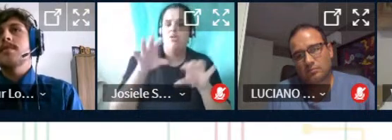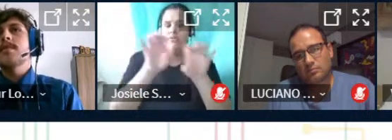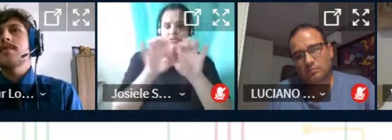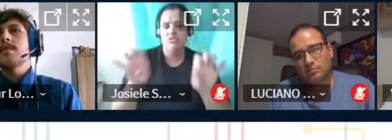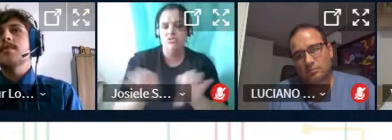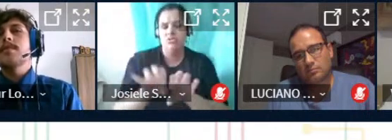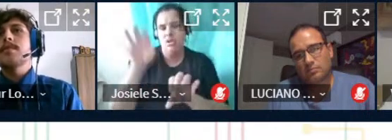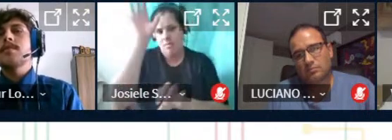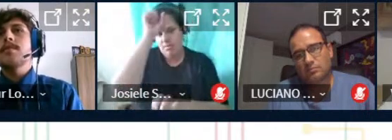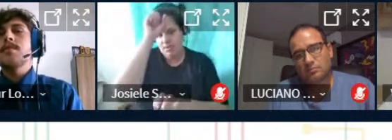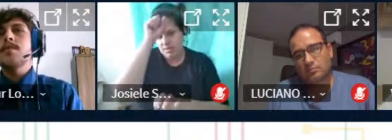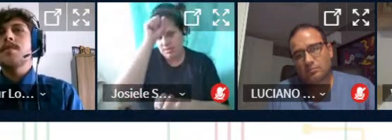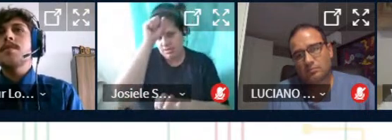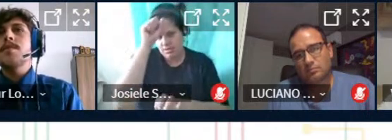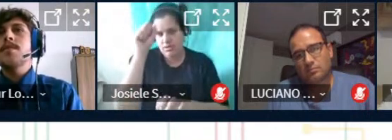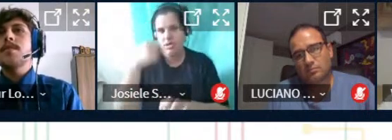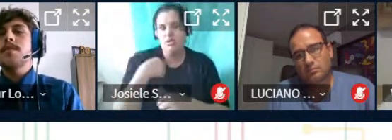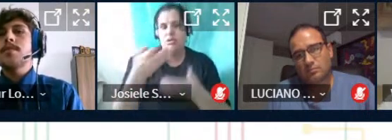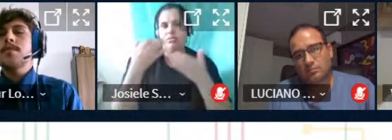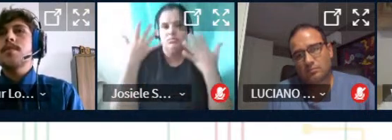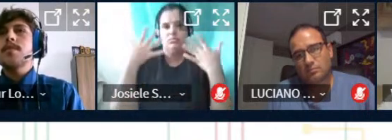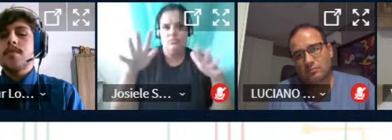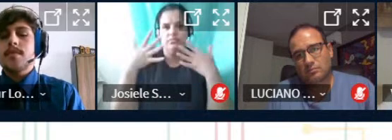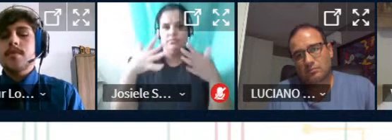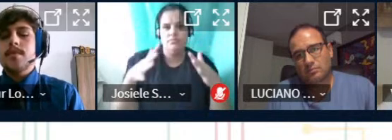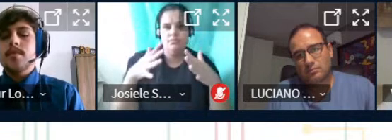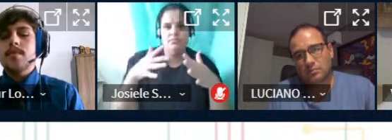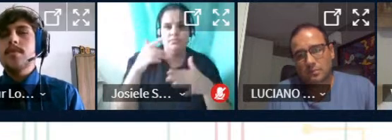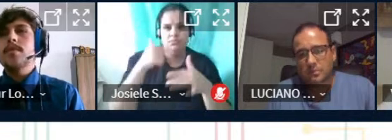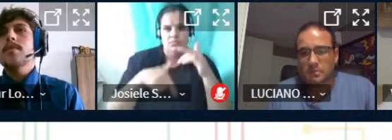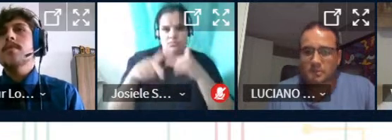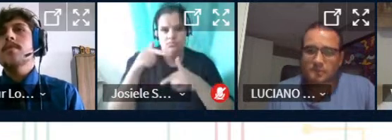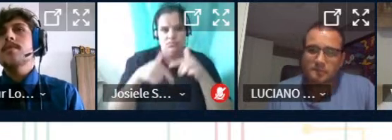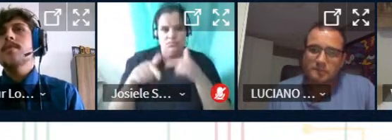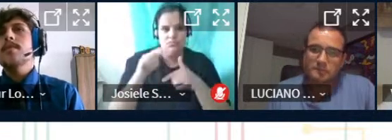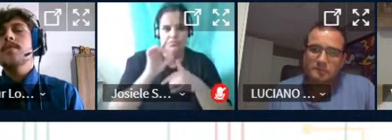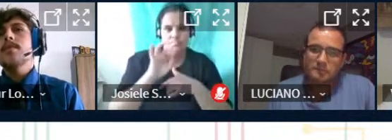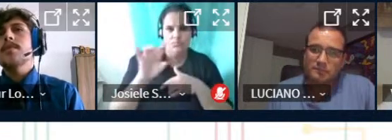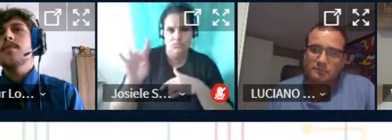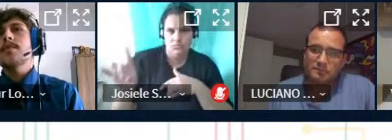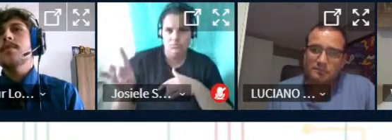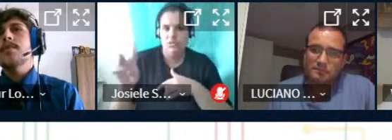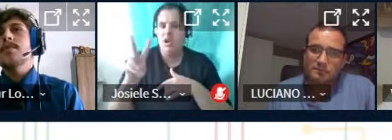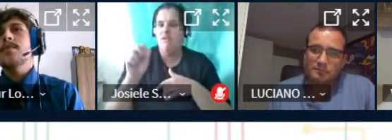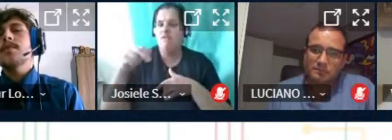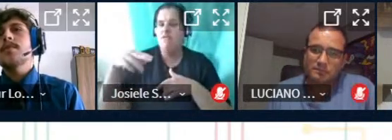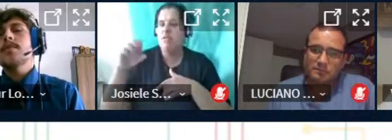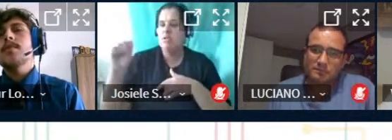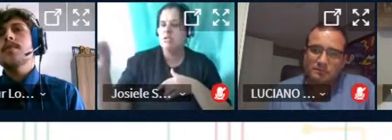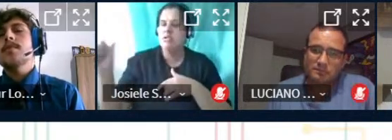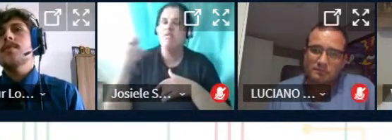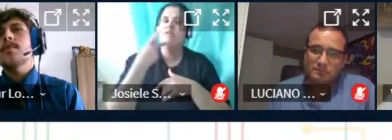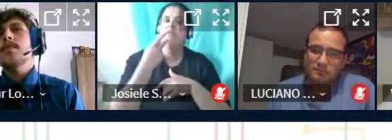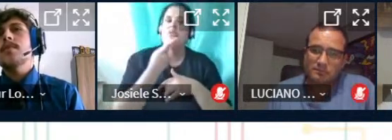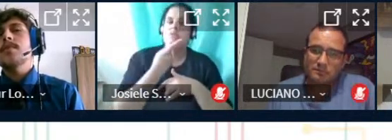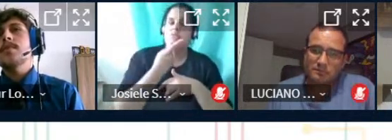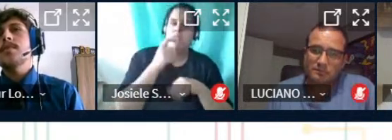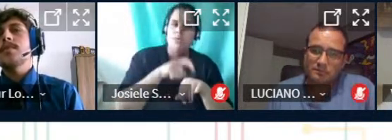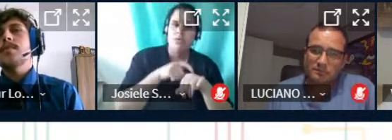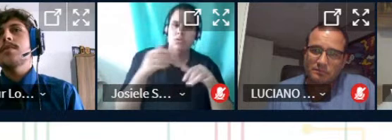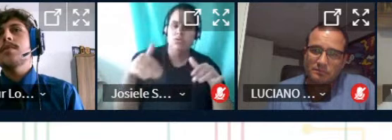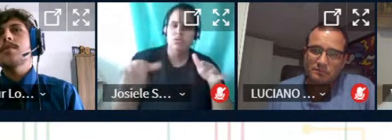aprendizagem eu quero parabenizar o trabalho porque conforme a Vanessa relatou no momento em que se chega